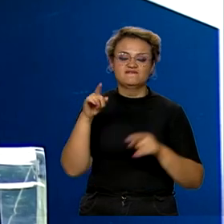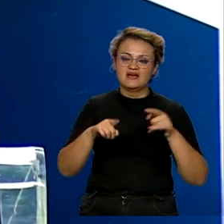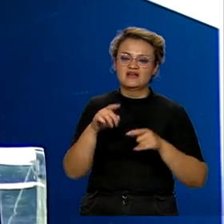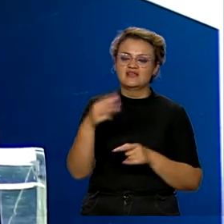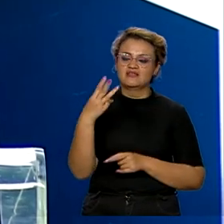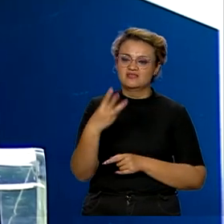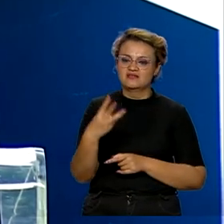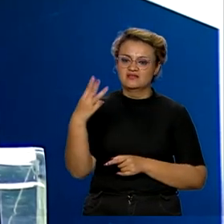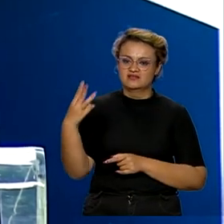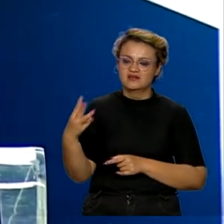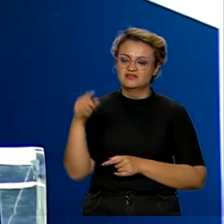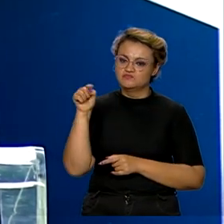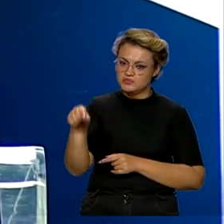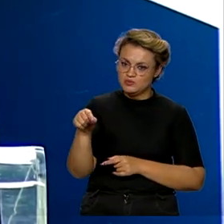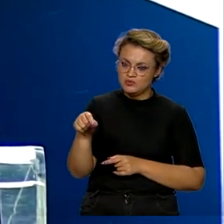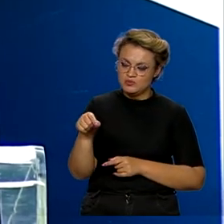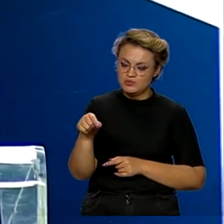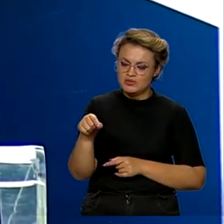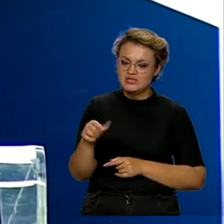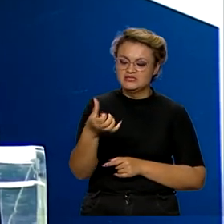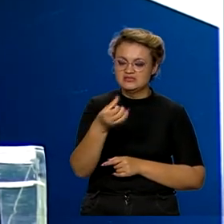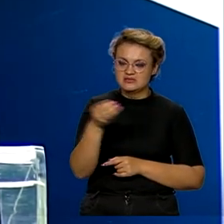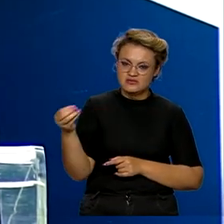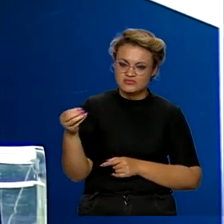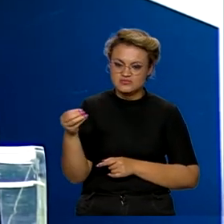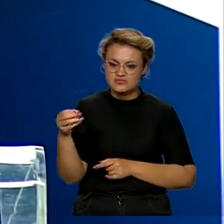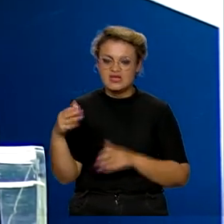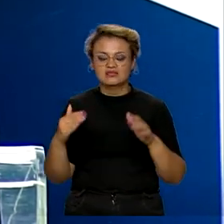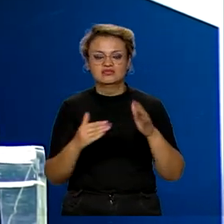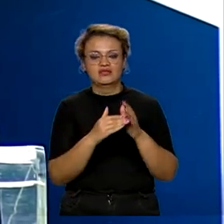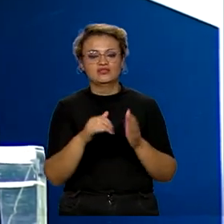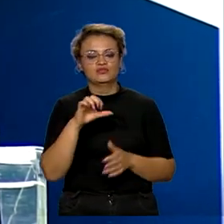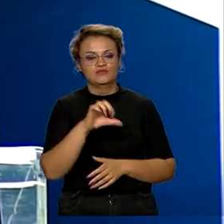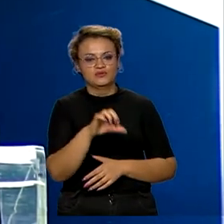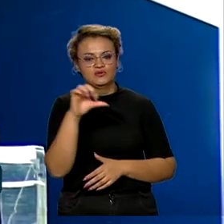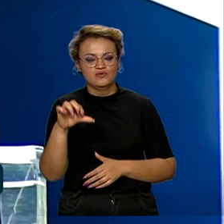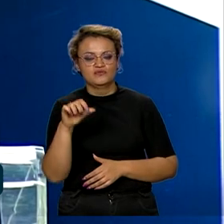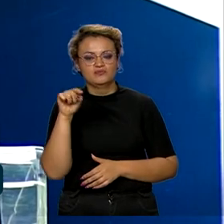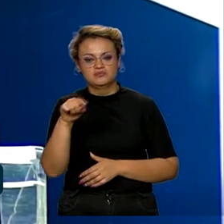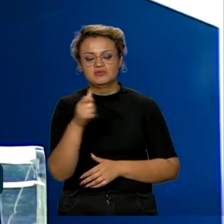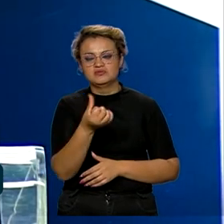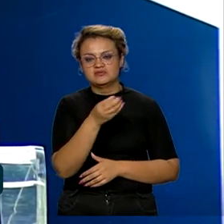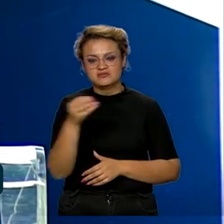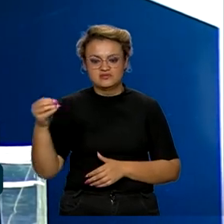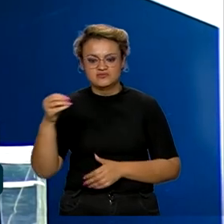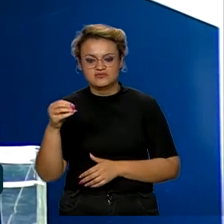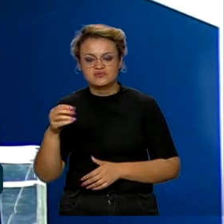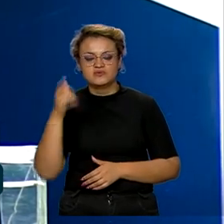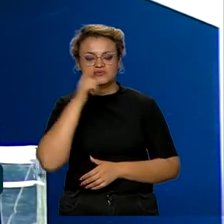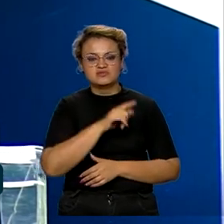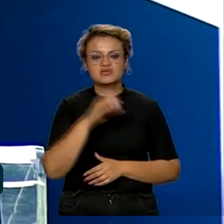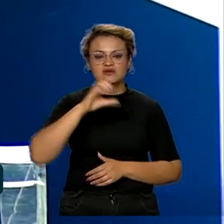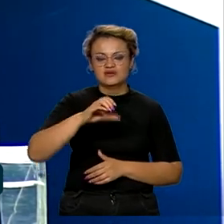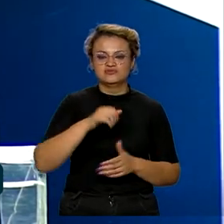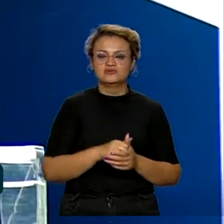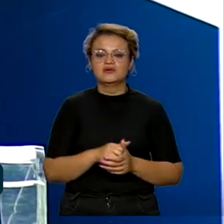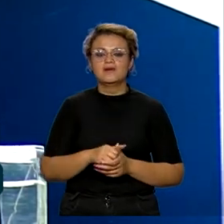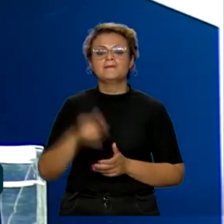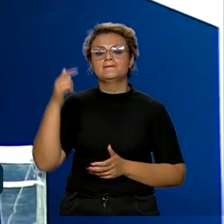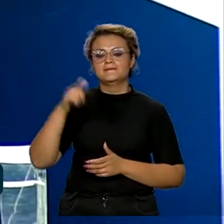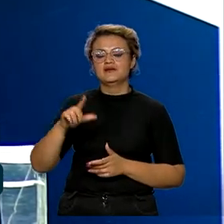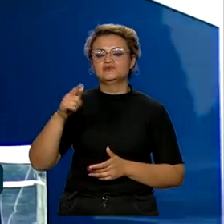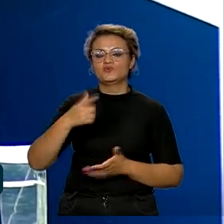33 mil e 600 até 99 mil e 600, você ganha um crédito, mas tem o